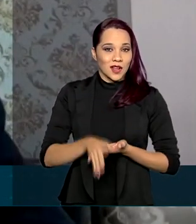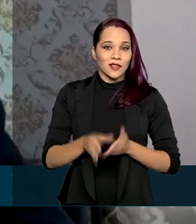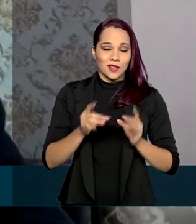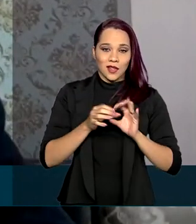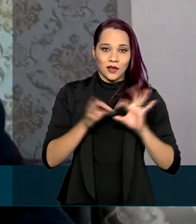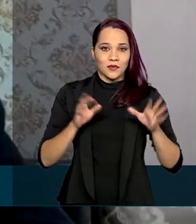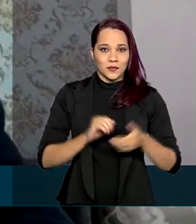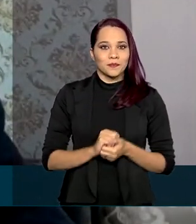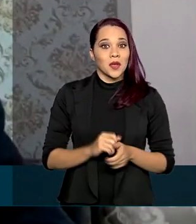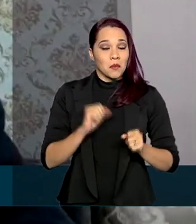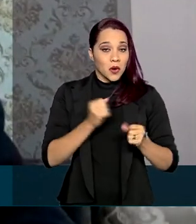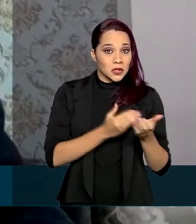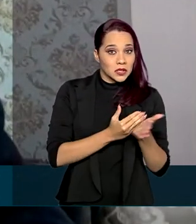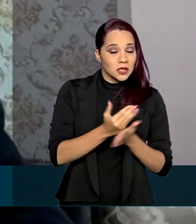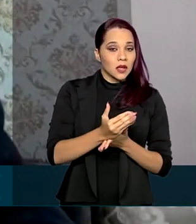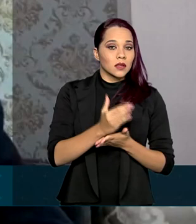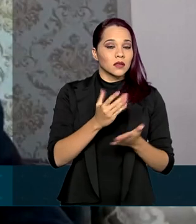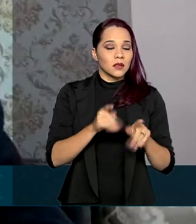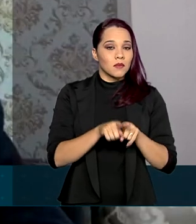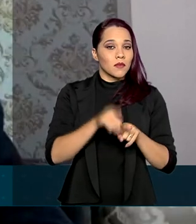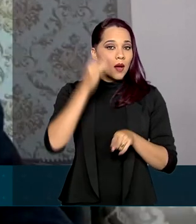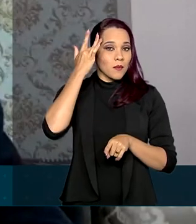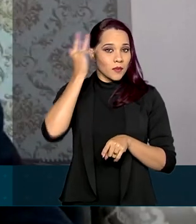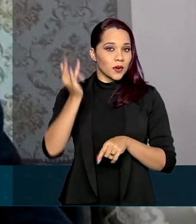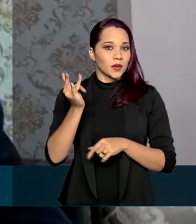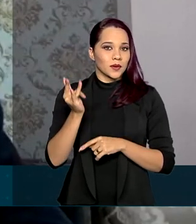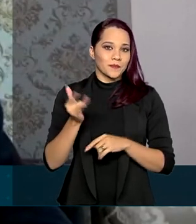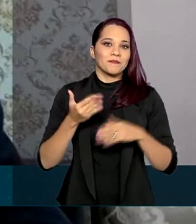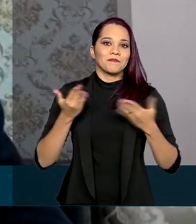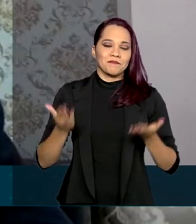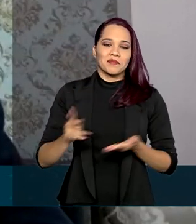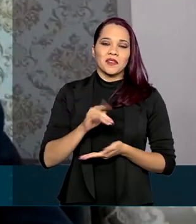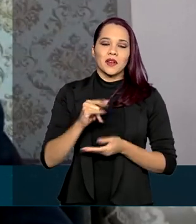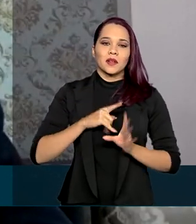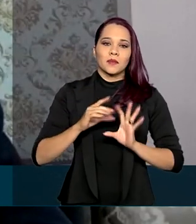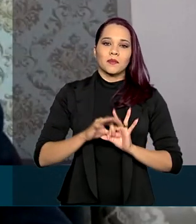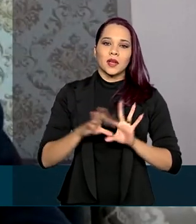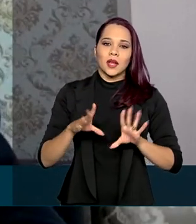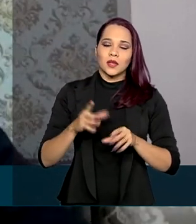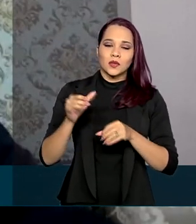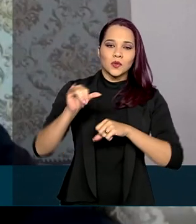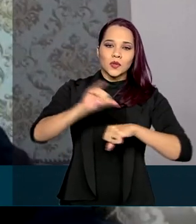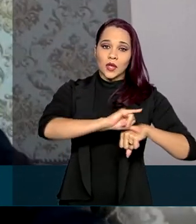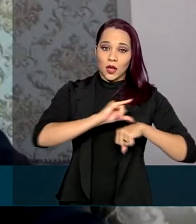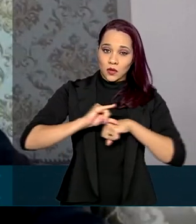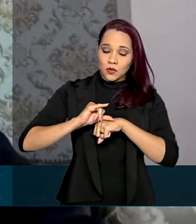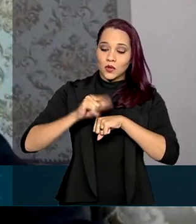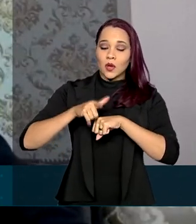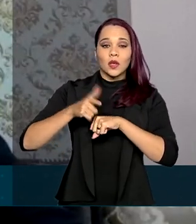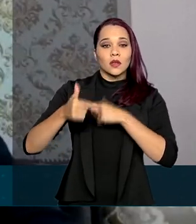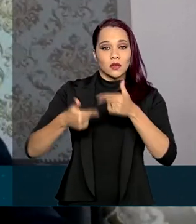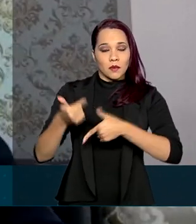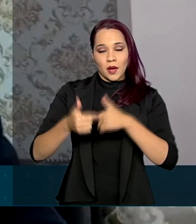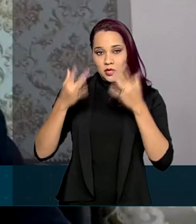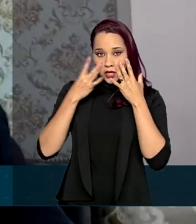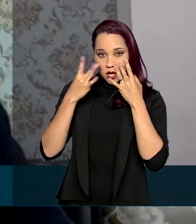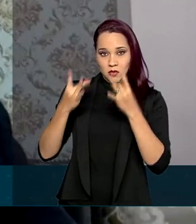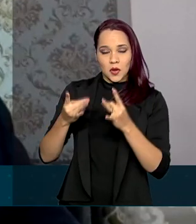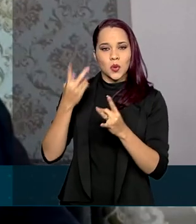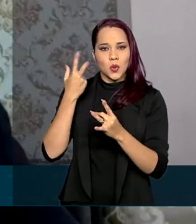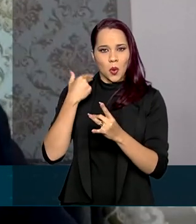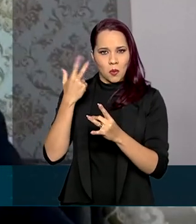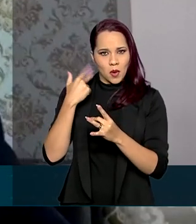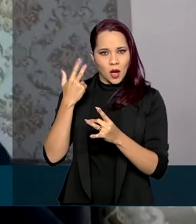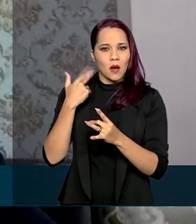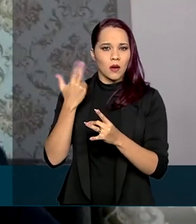muito possivelmente iniciarão amanhã, e dessa forma serão liberadas as unidades para que, além do trabalho de atendimento normal,